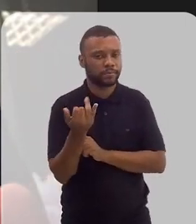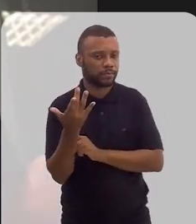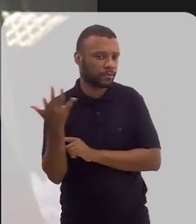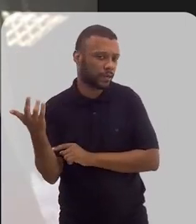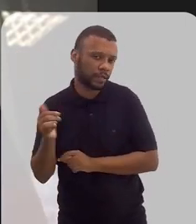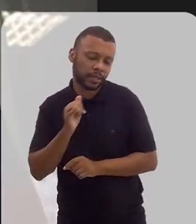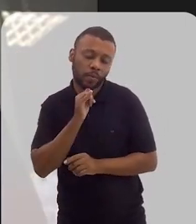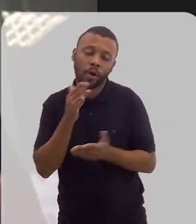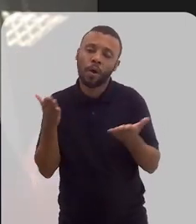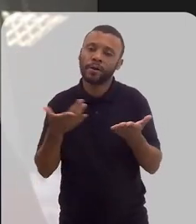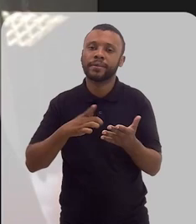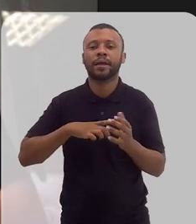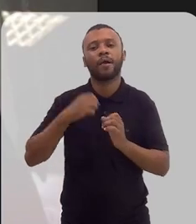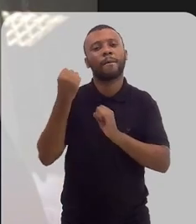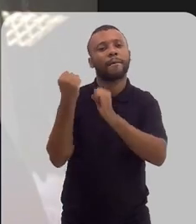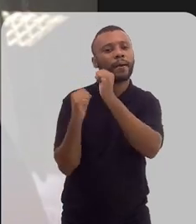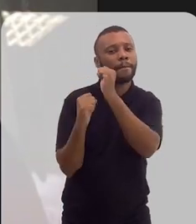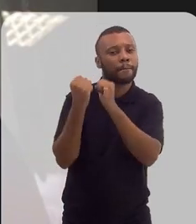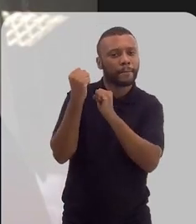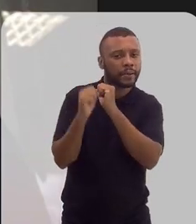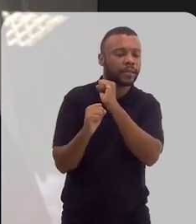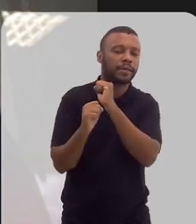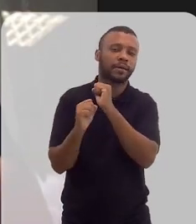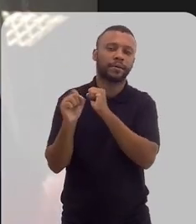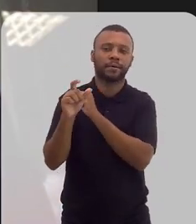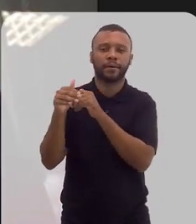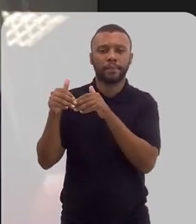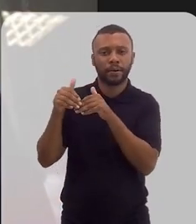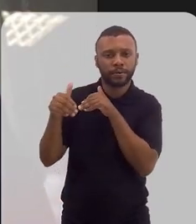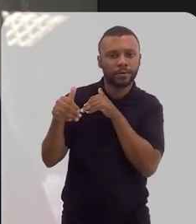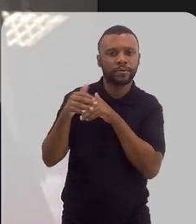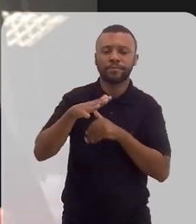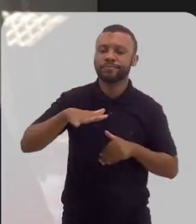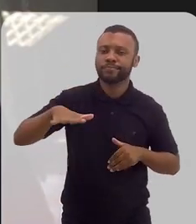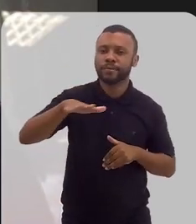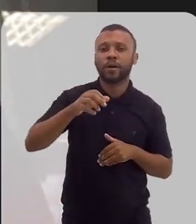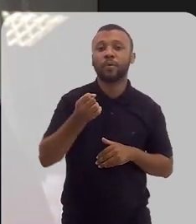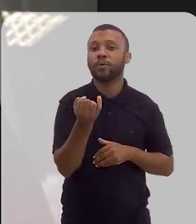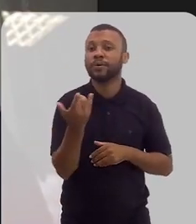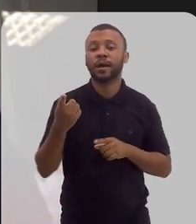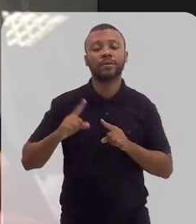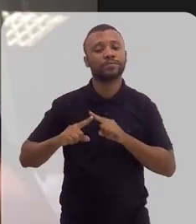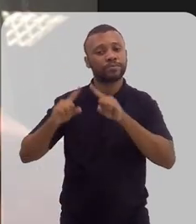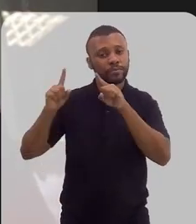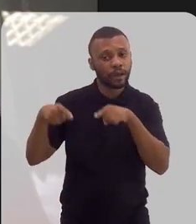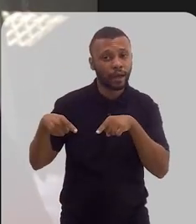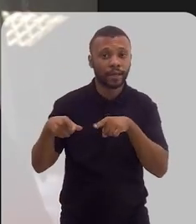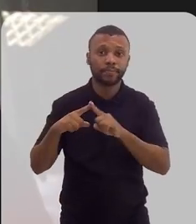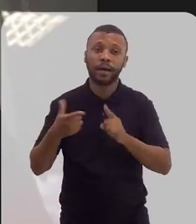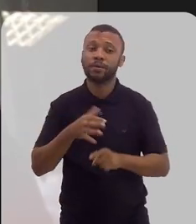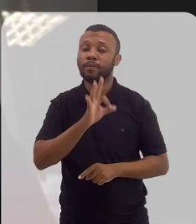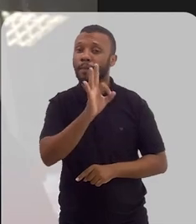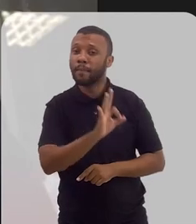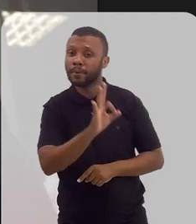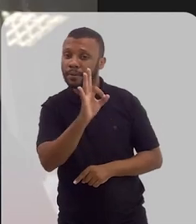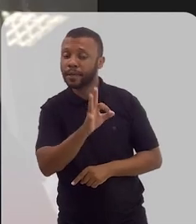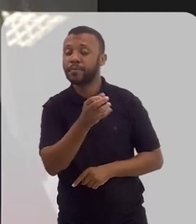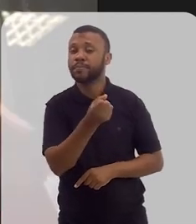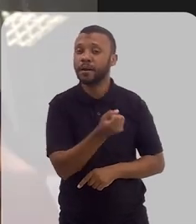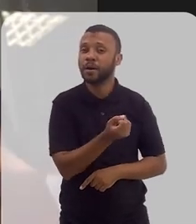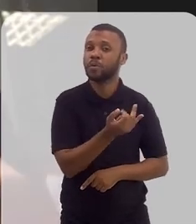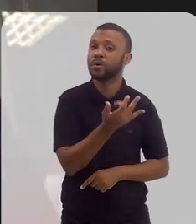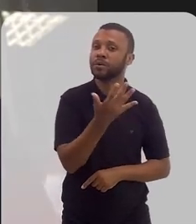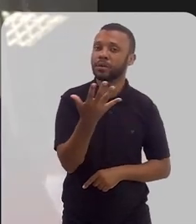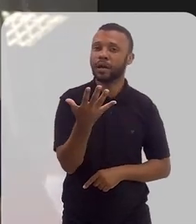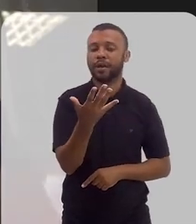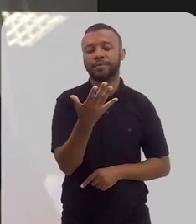uma empresa, a partir de um determinado número de funcionários, tem que ter uma